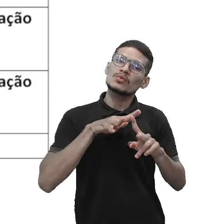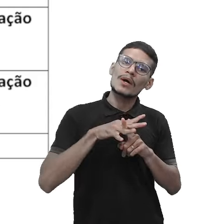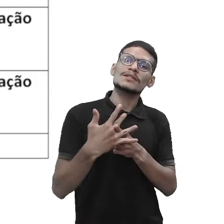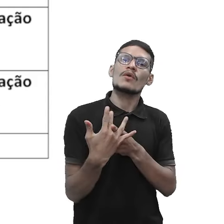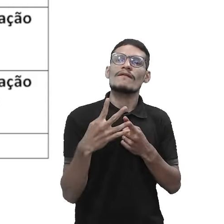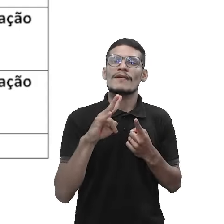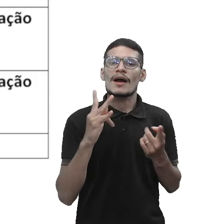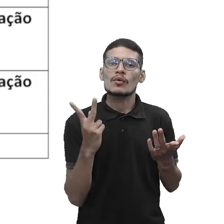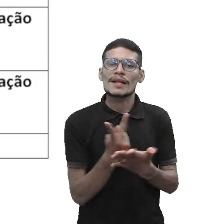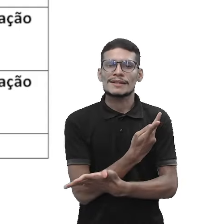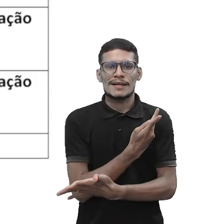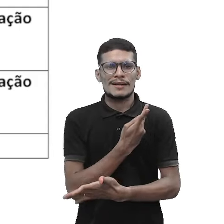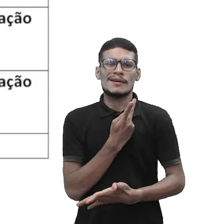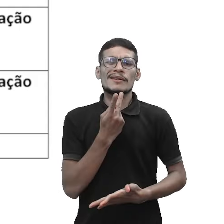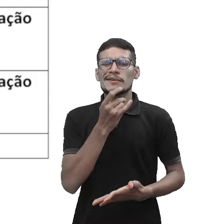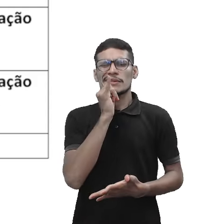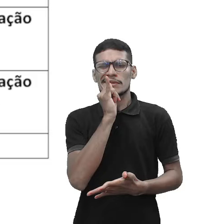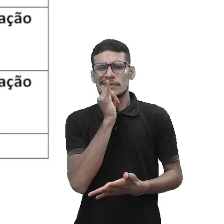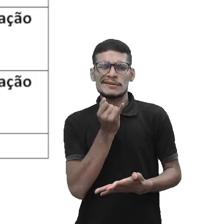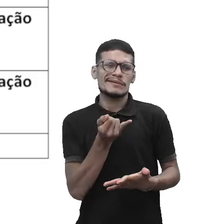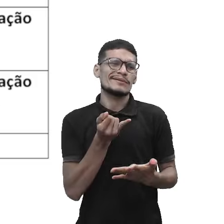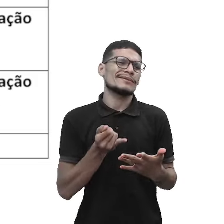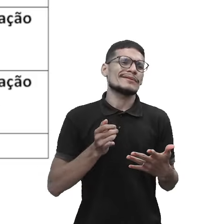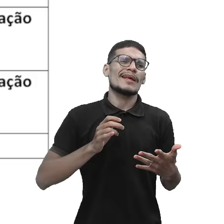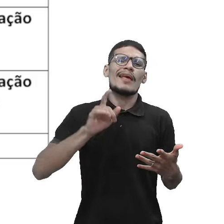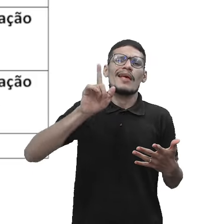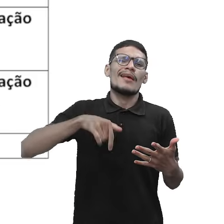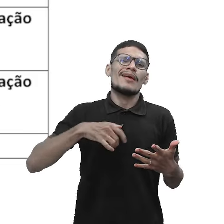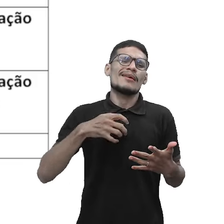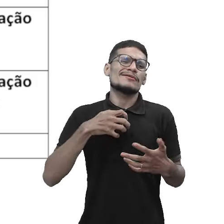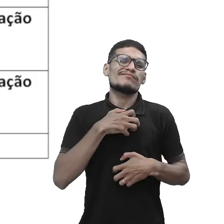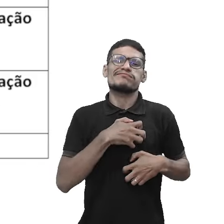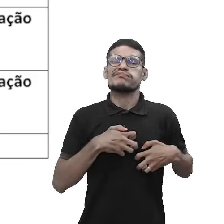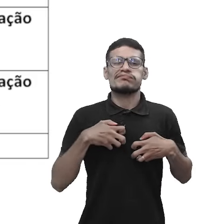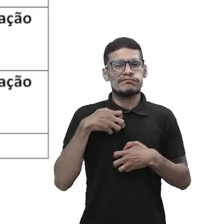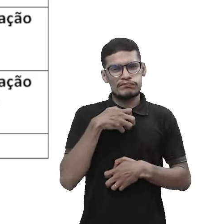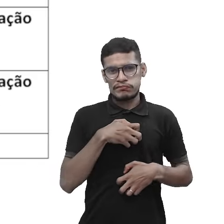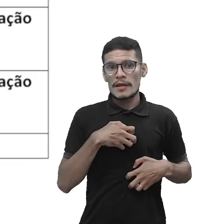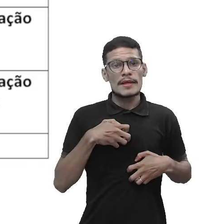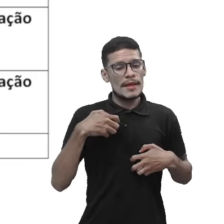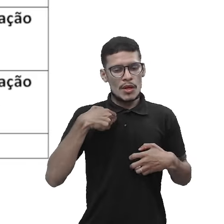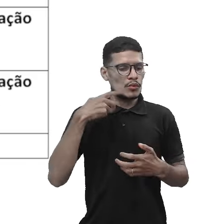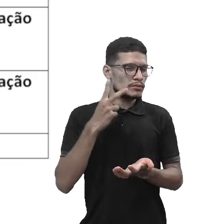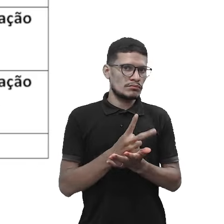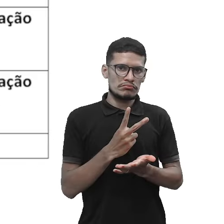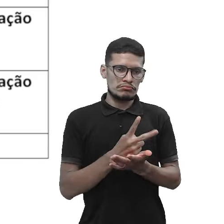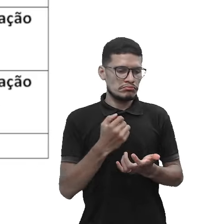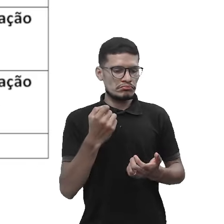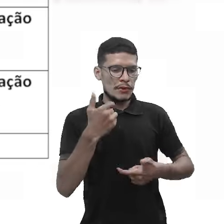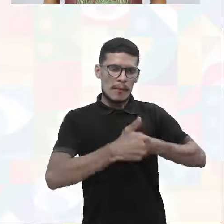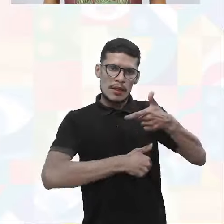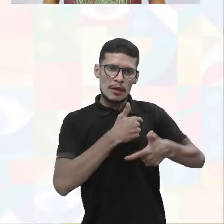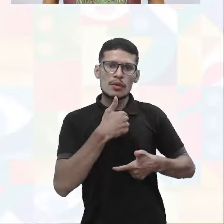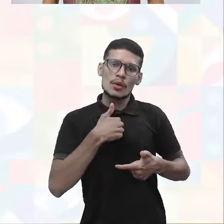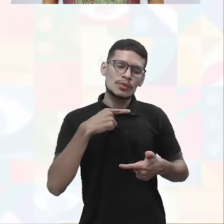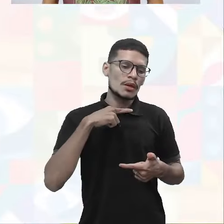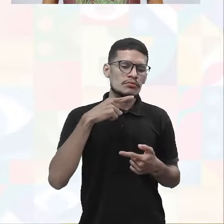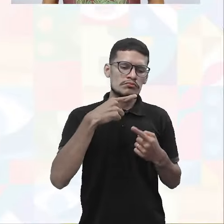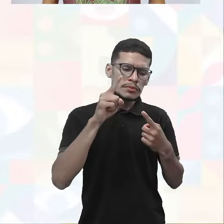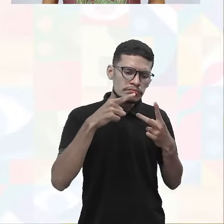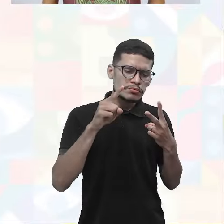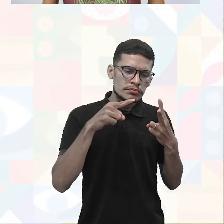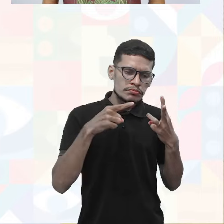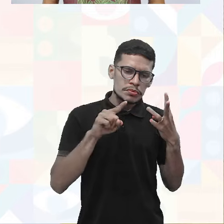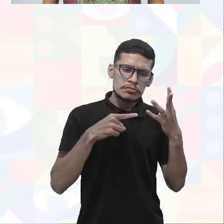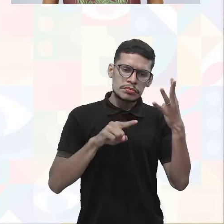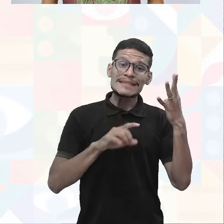ocorrer um evento que não seja, que seja indesejado. Então, eu vou estar sempre lá trabalhando, e aí, eu vou ter essas classificações, como estando